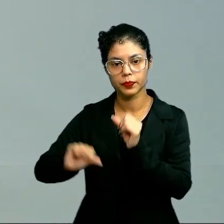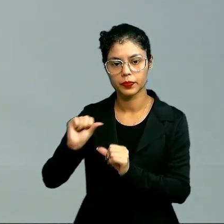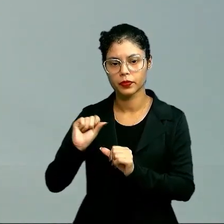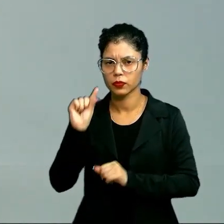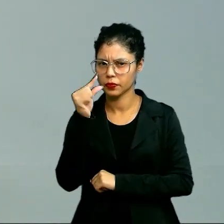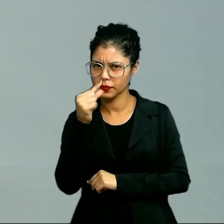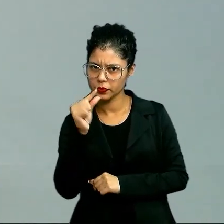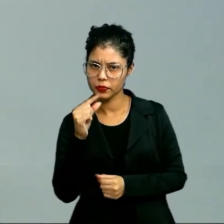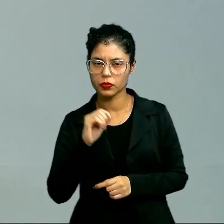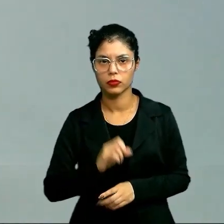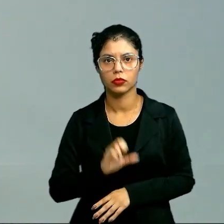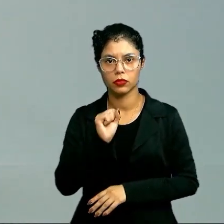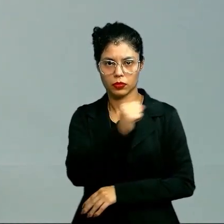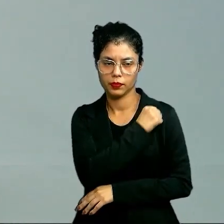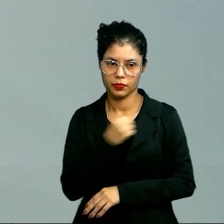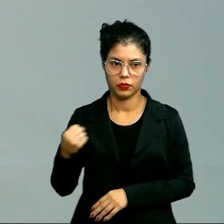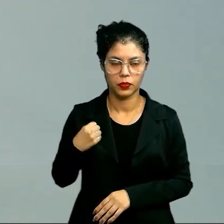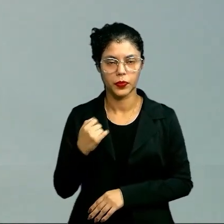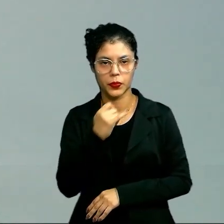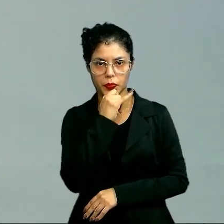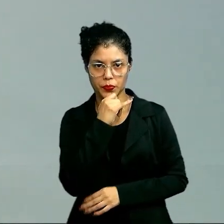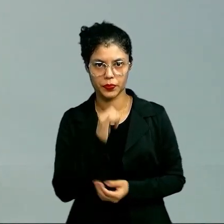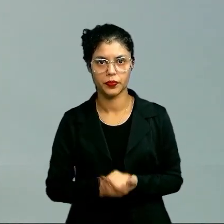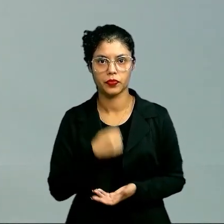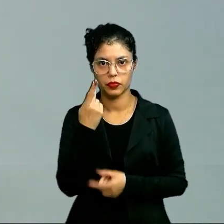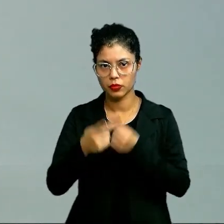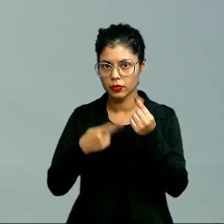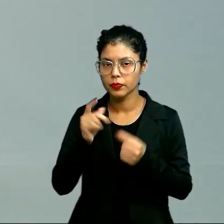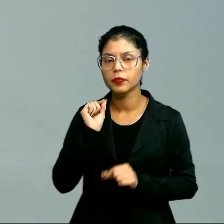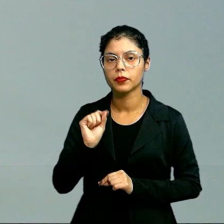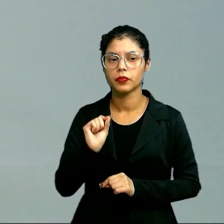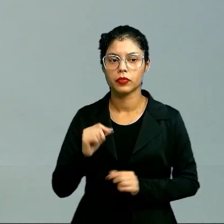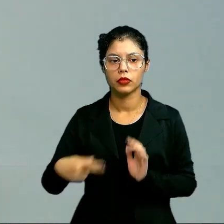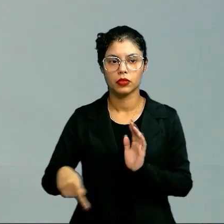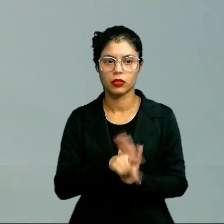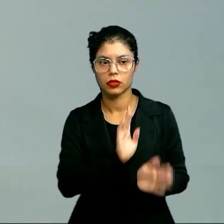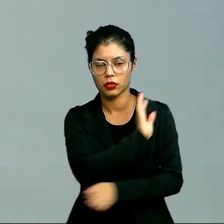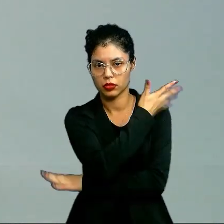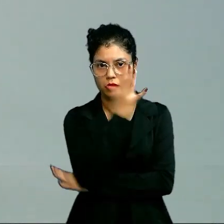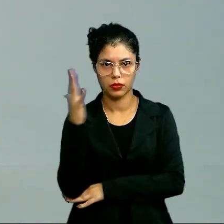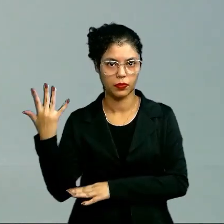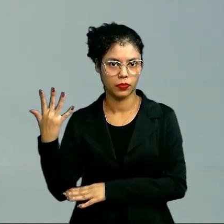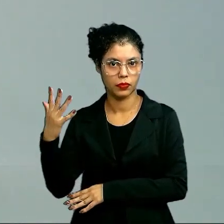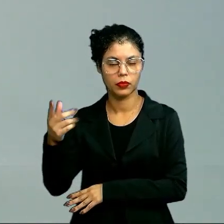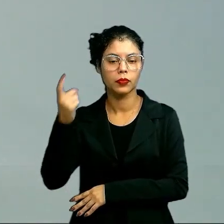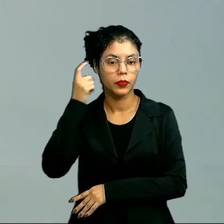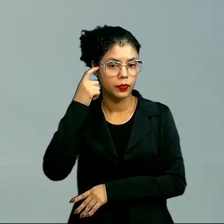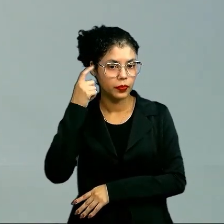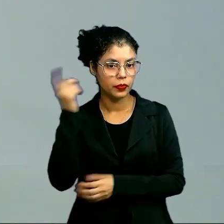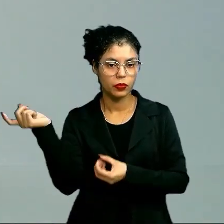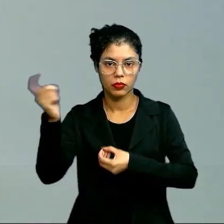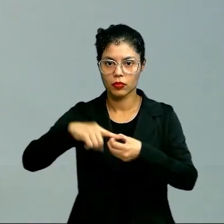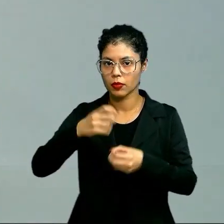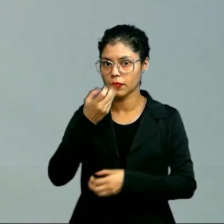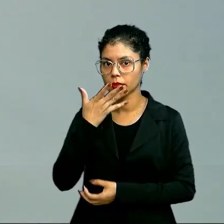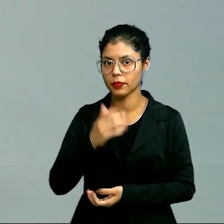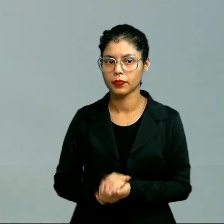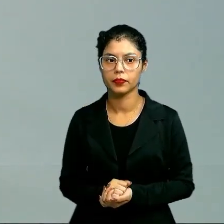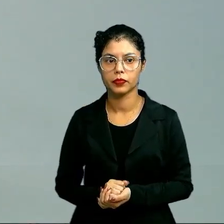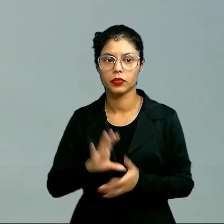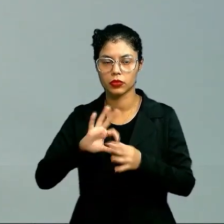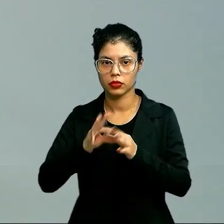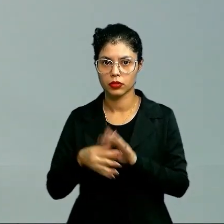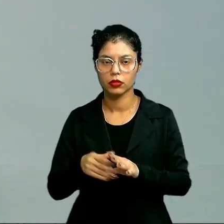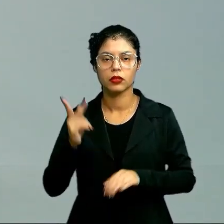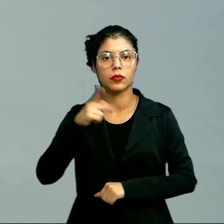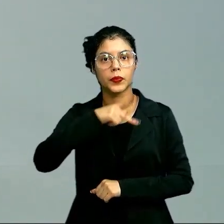pouco o Sócrates, por exemplo, que o Sócrates dizia que o homem é um ser dotado de uma natureza racional voltada para o bem. Ele contesta